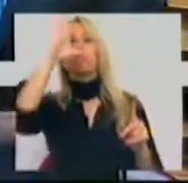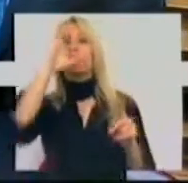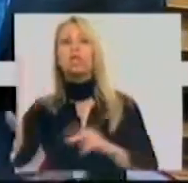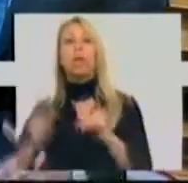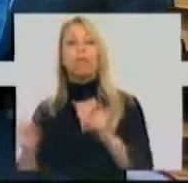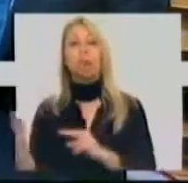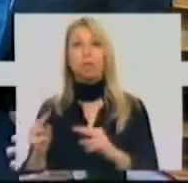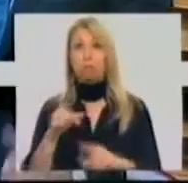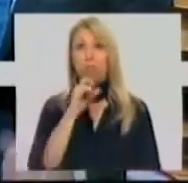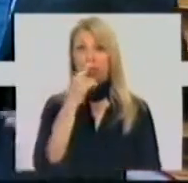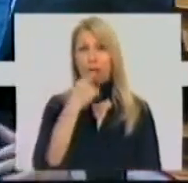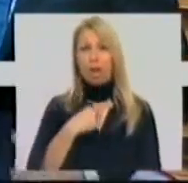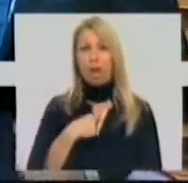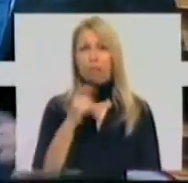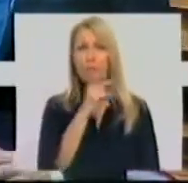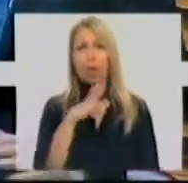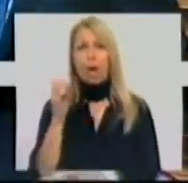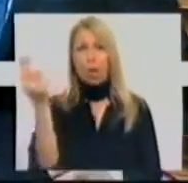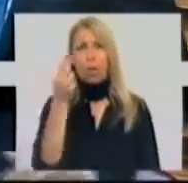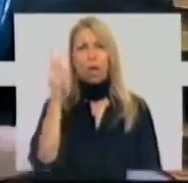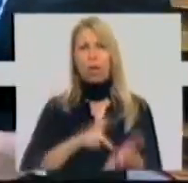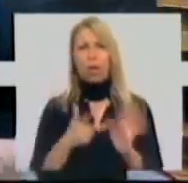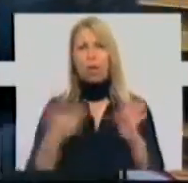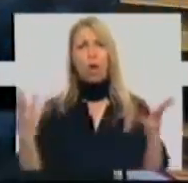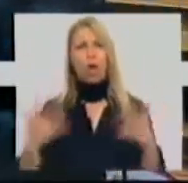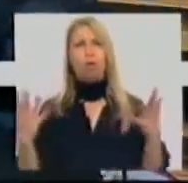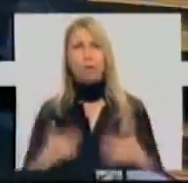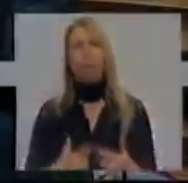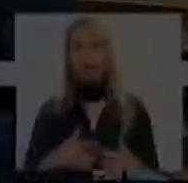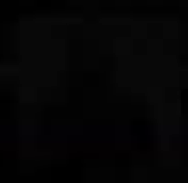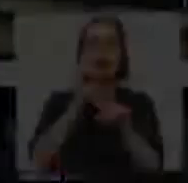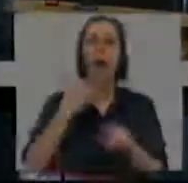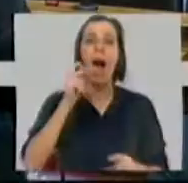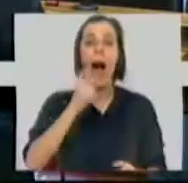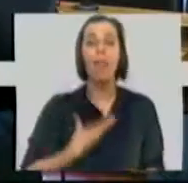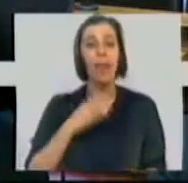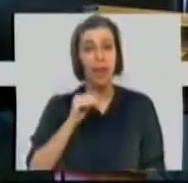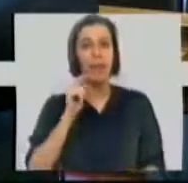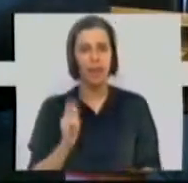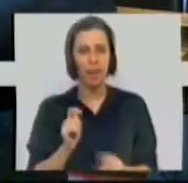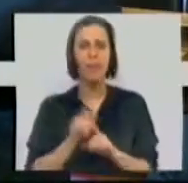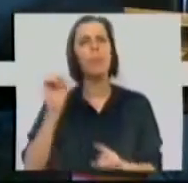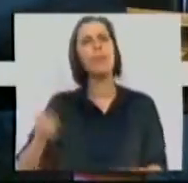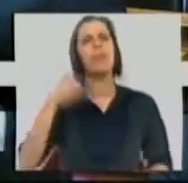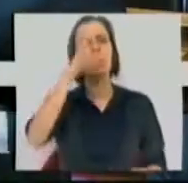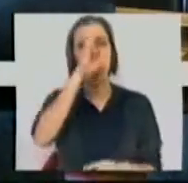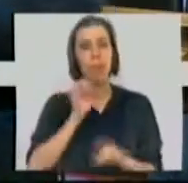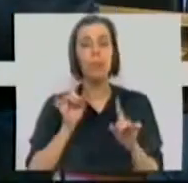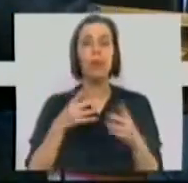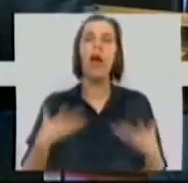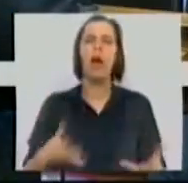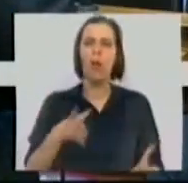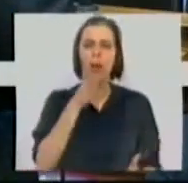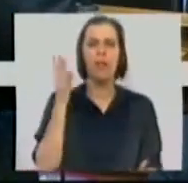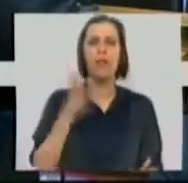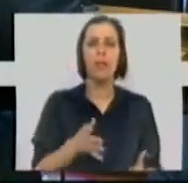certeza, um lapso e um erro da Unidade Técnica Orçamental do Parlamento. O Primeiro-Ministro veio agora